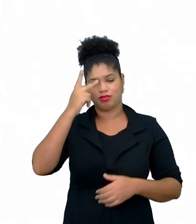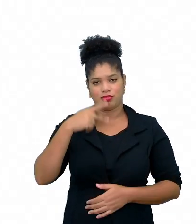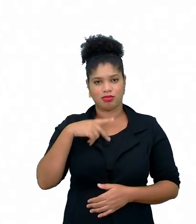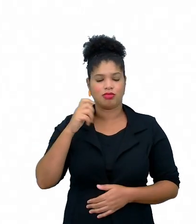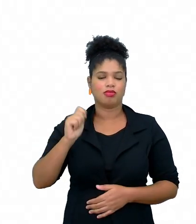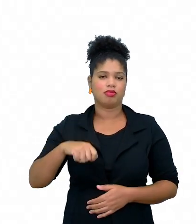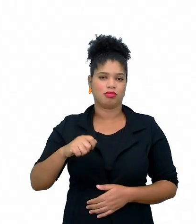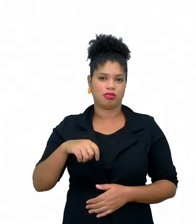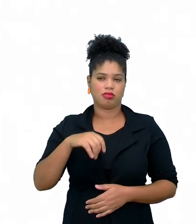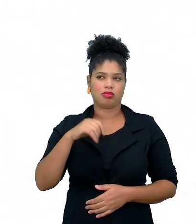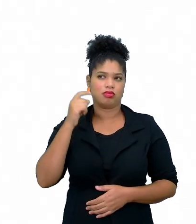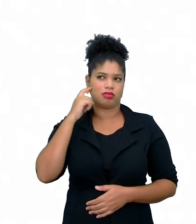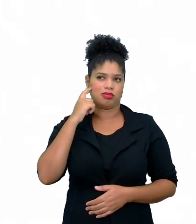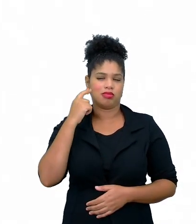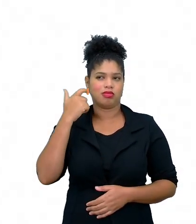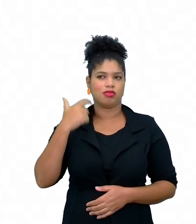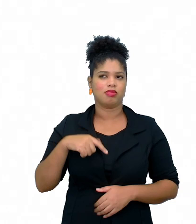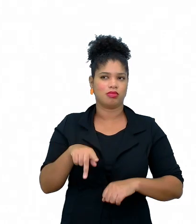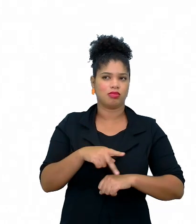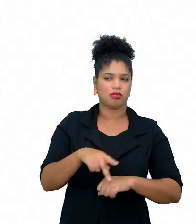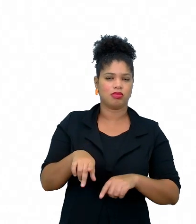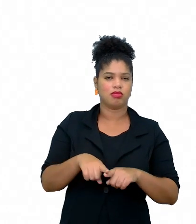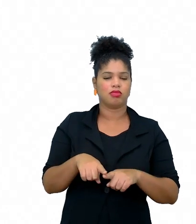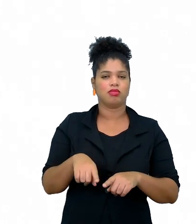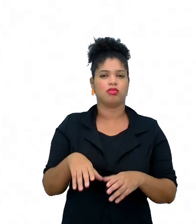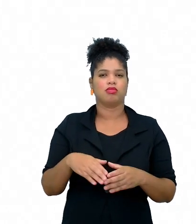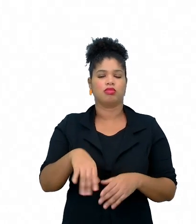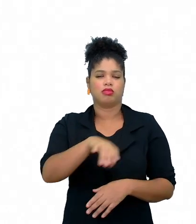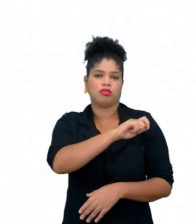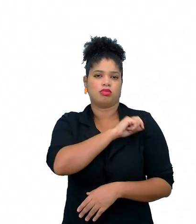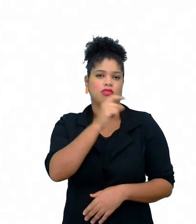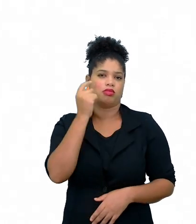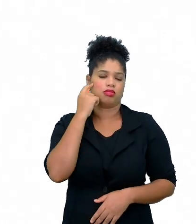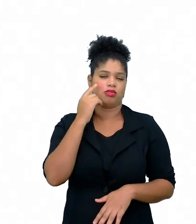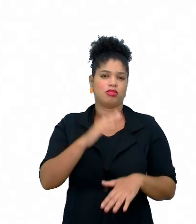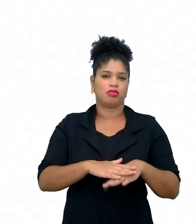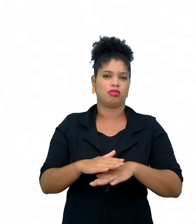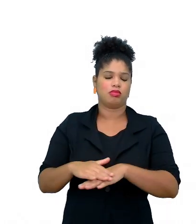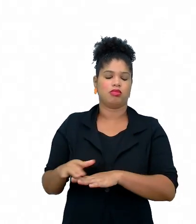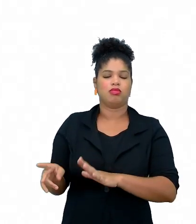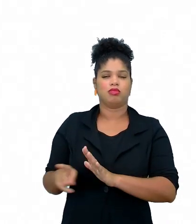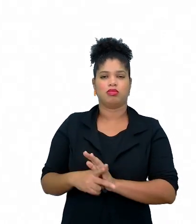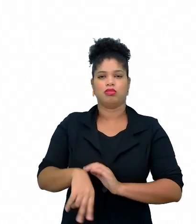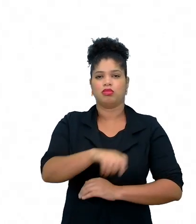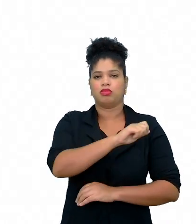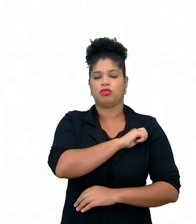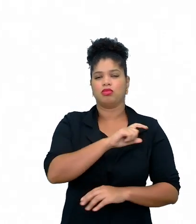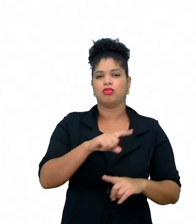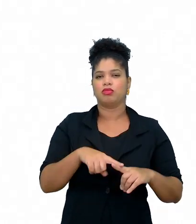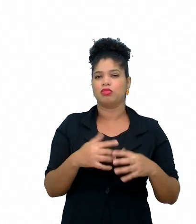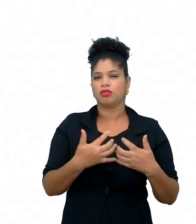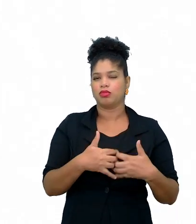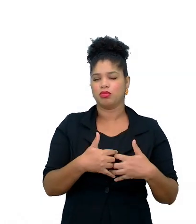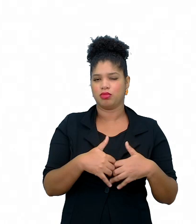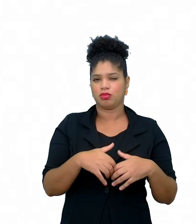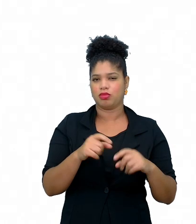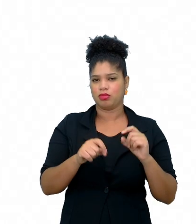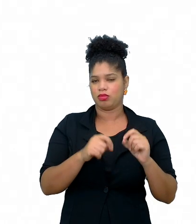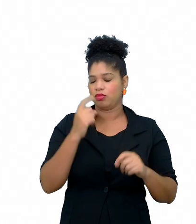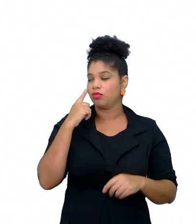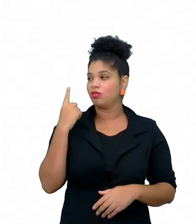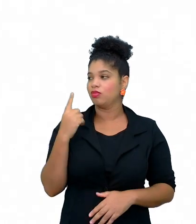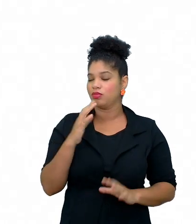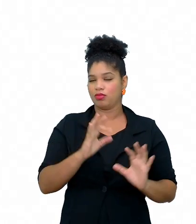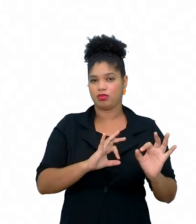ele pensando como professor e os alunos também pensando no papel de alunos. O que funcionou? A